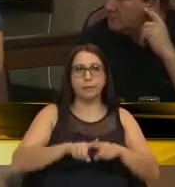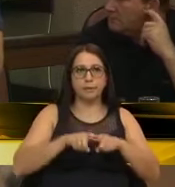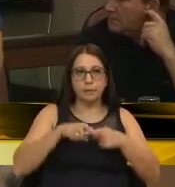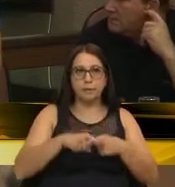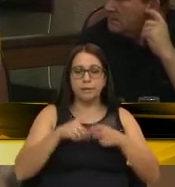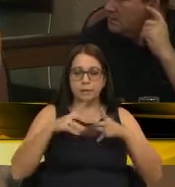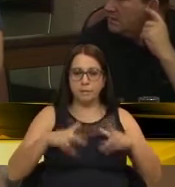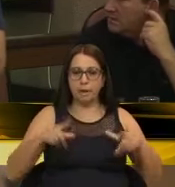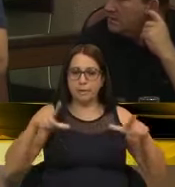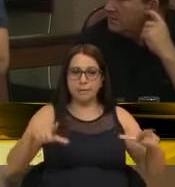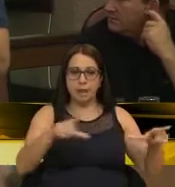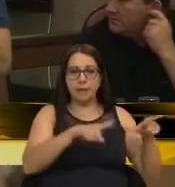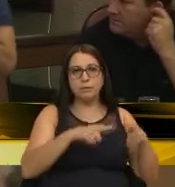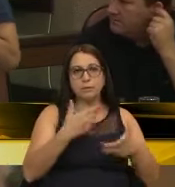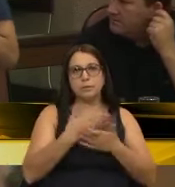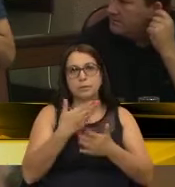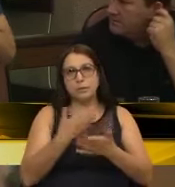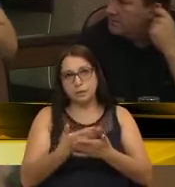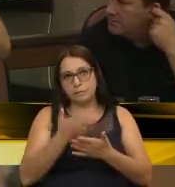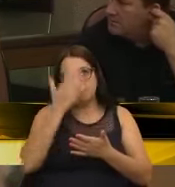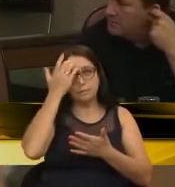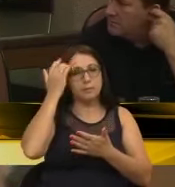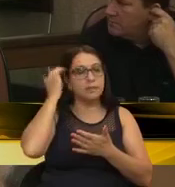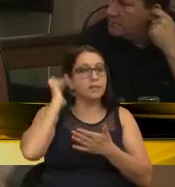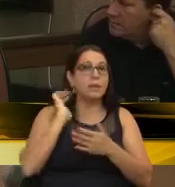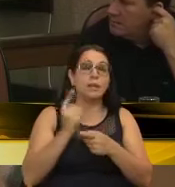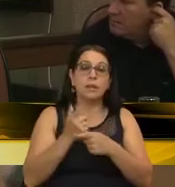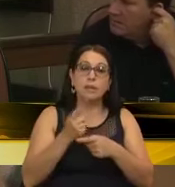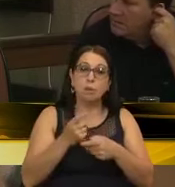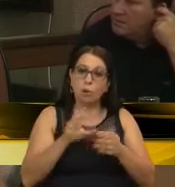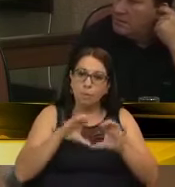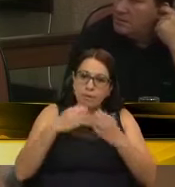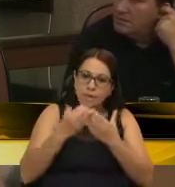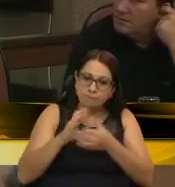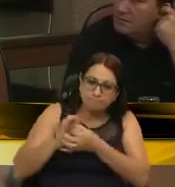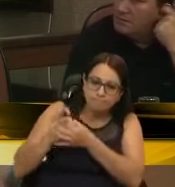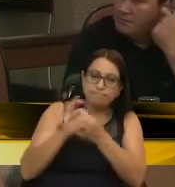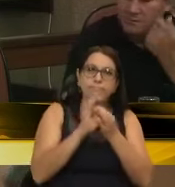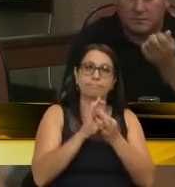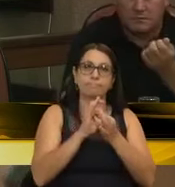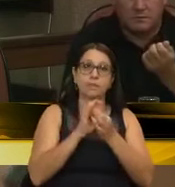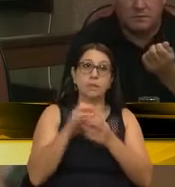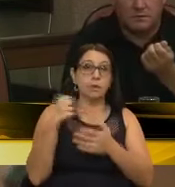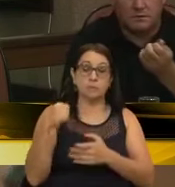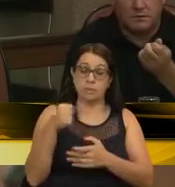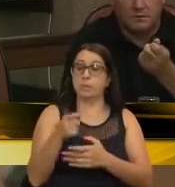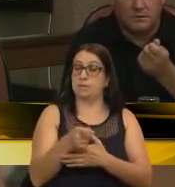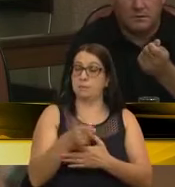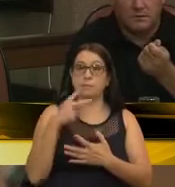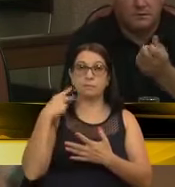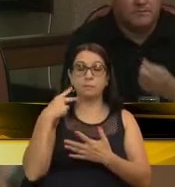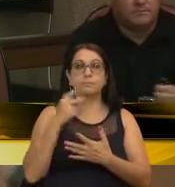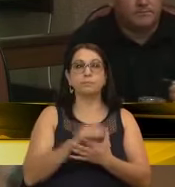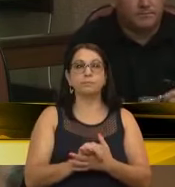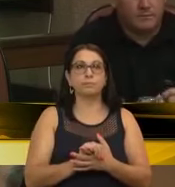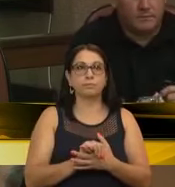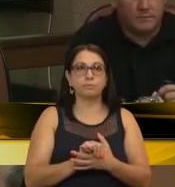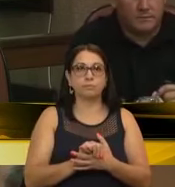limpar salas de aula. Então, a comunidade está engajada. Agora, nós precisamos, vereadora, que